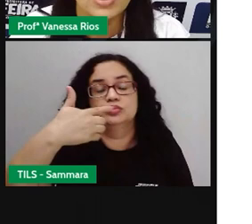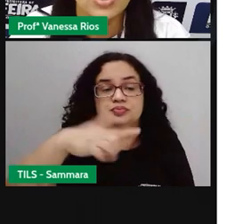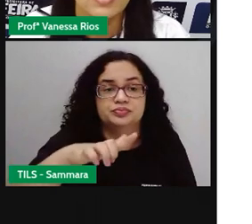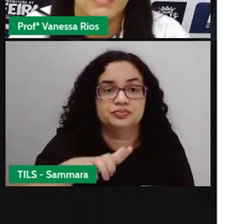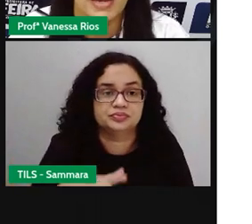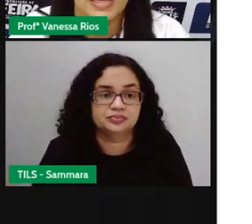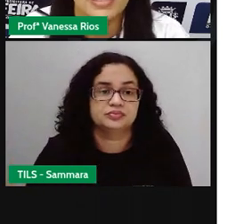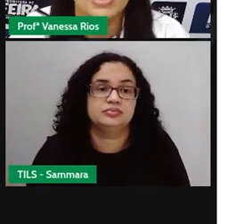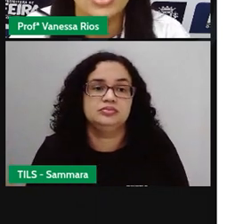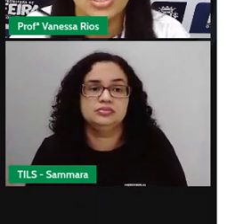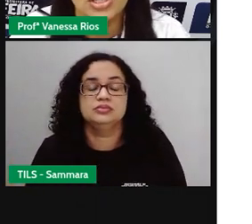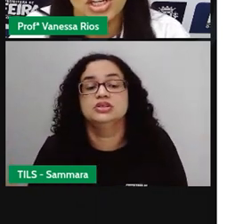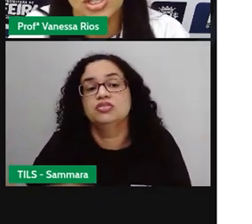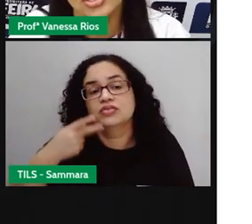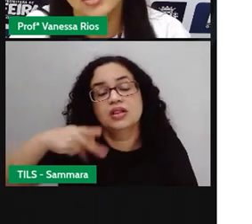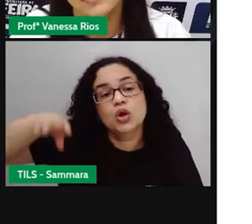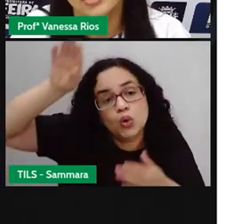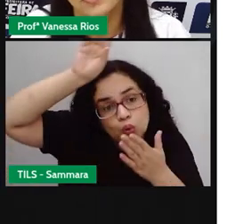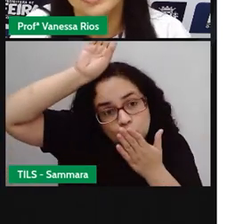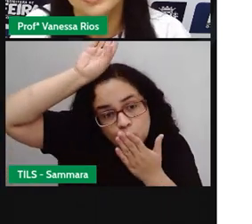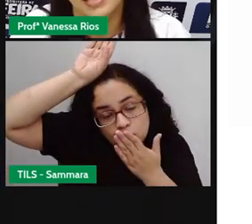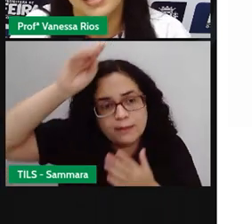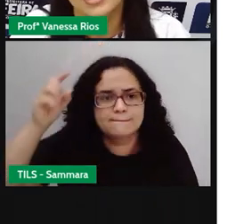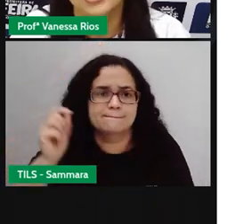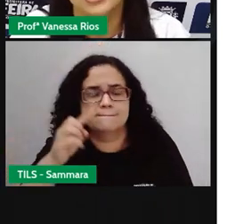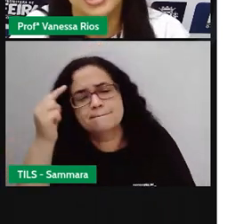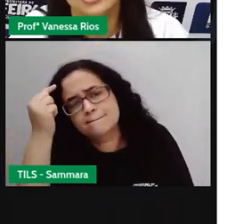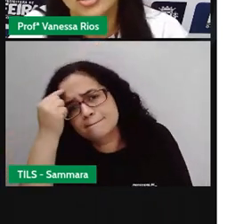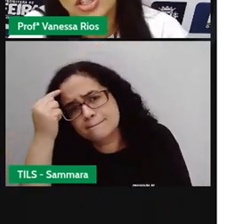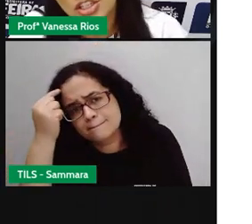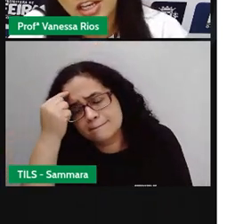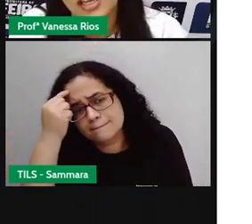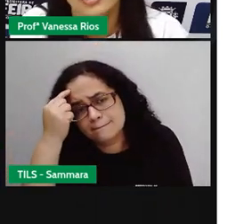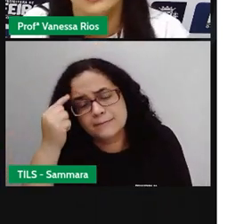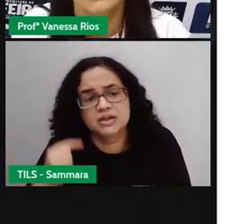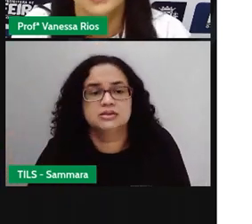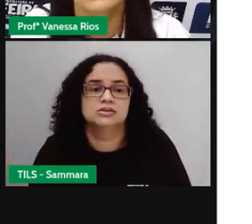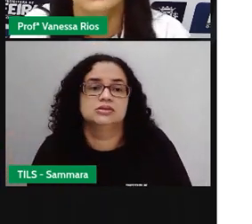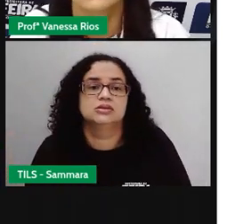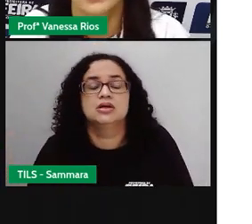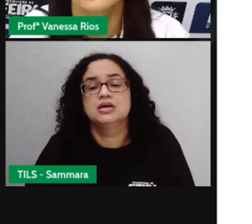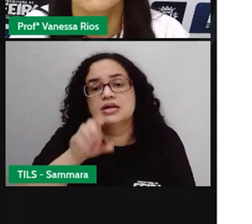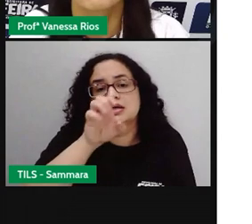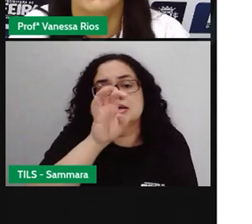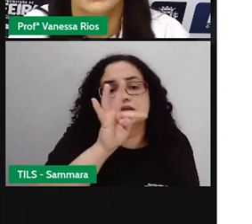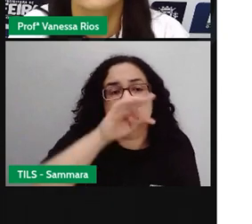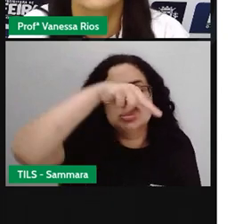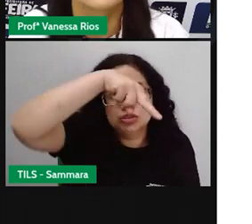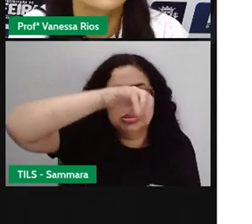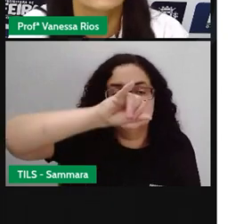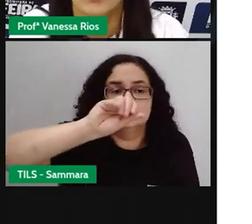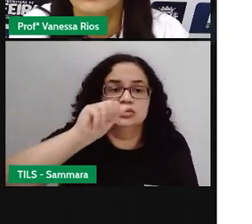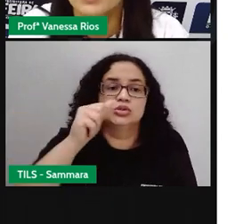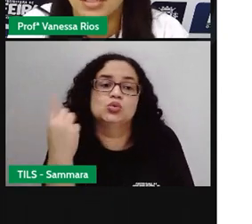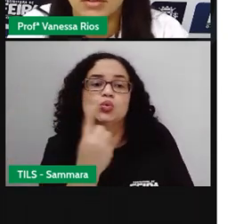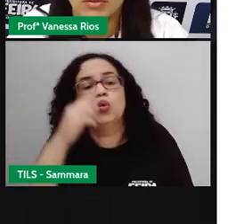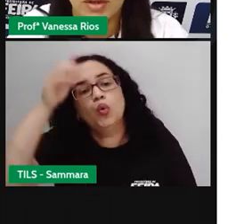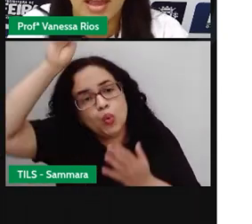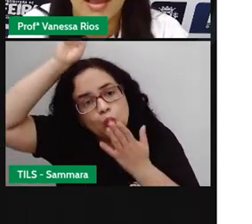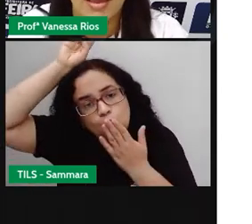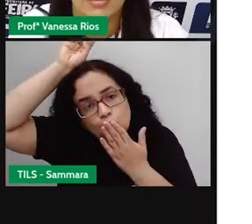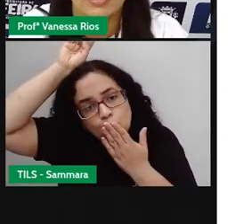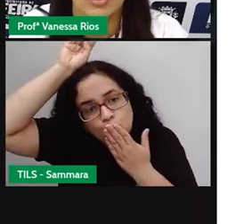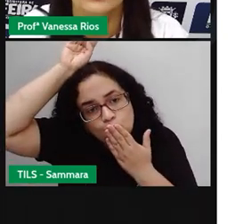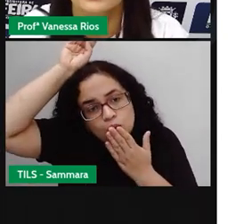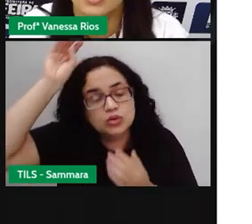Então, quando a gente fala aí indígena, a gente não pode pensar na etnia indígena, pensando aí em vários, em índio como sendo